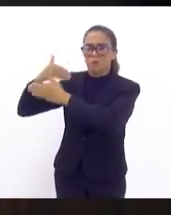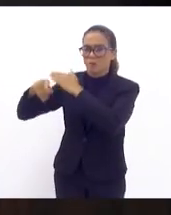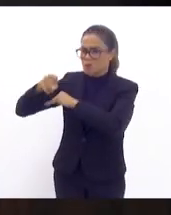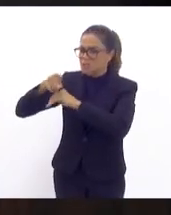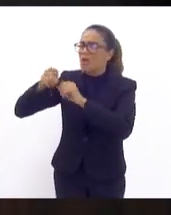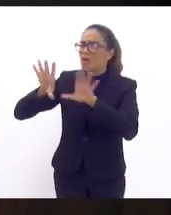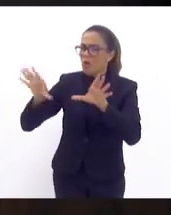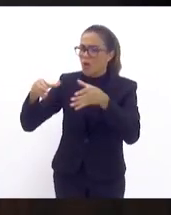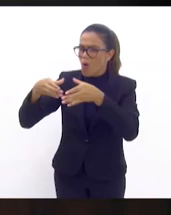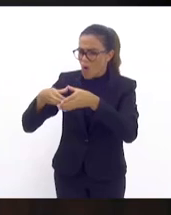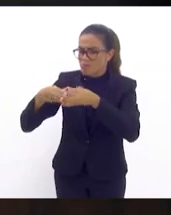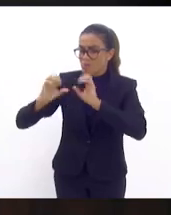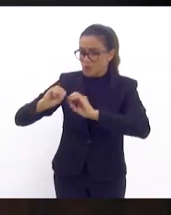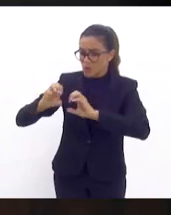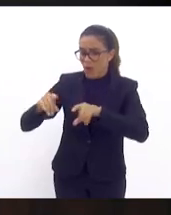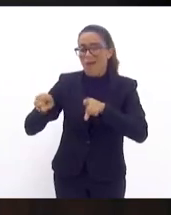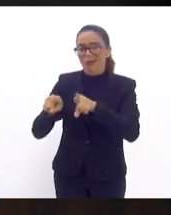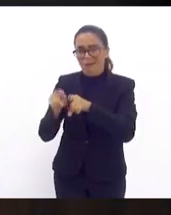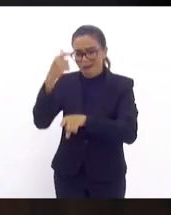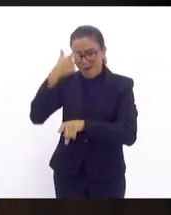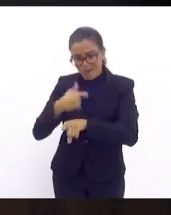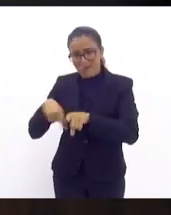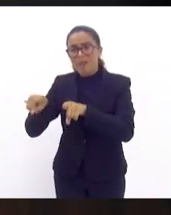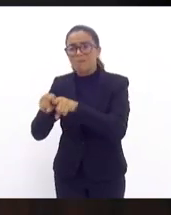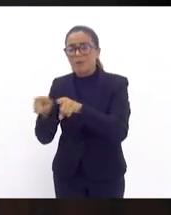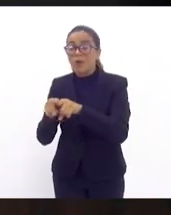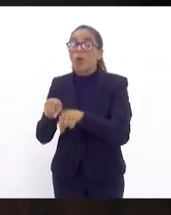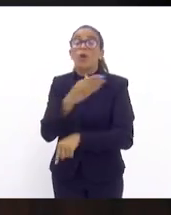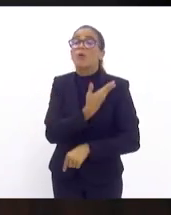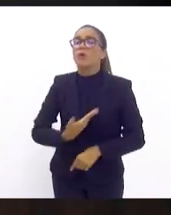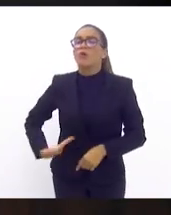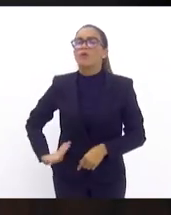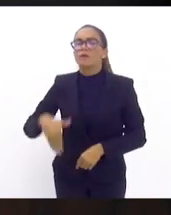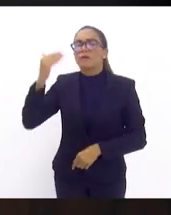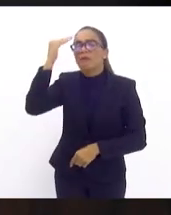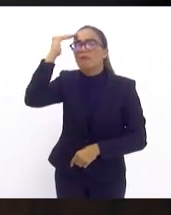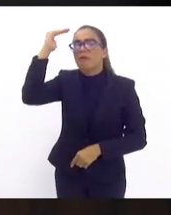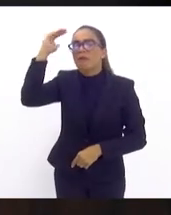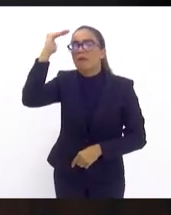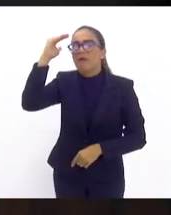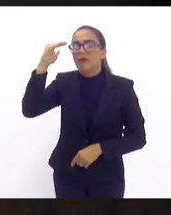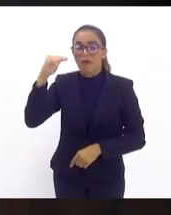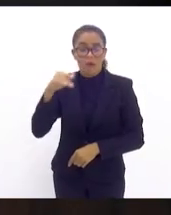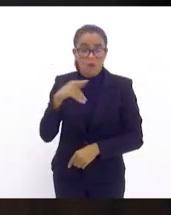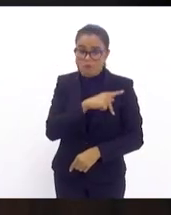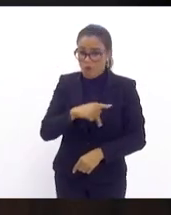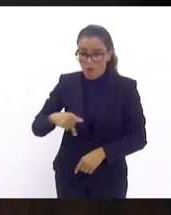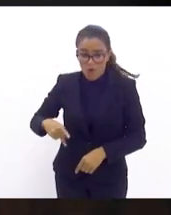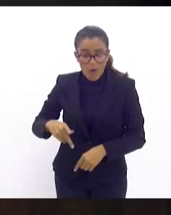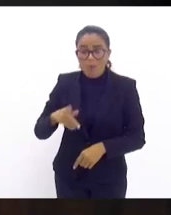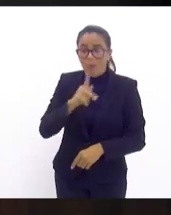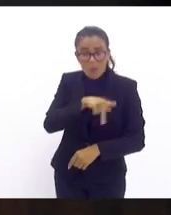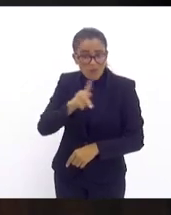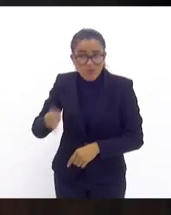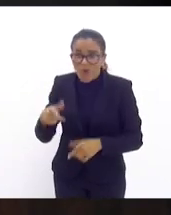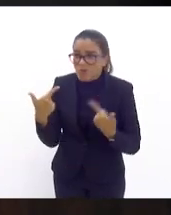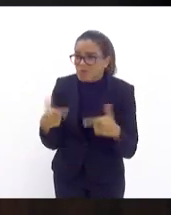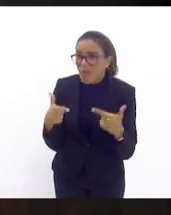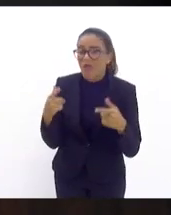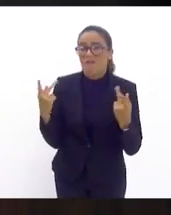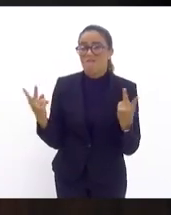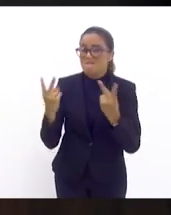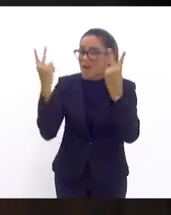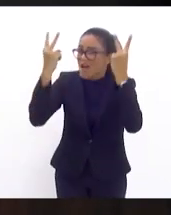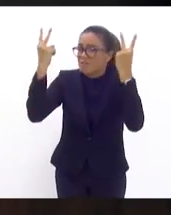como outros deputados, eu também, no sentido do governador entender que sem um professor bem remunerado, as coisas não vão avançar,